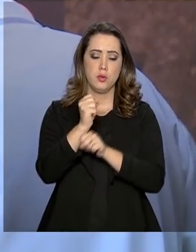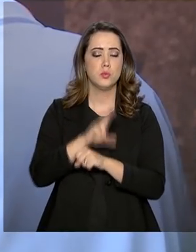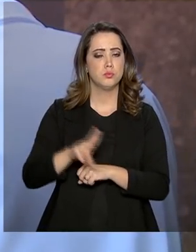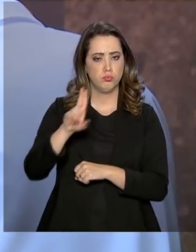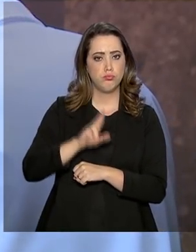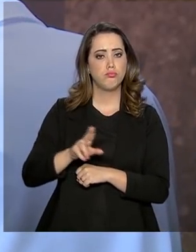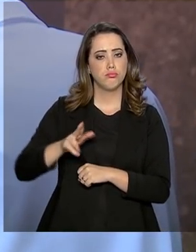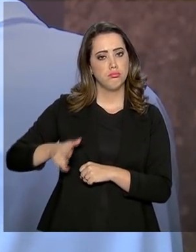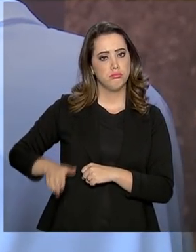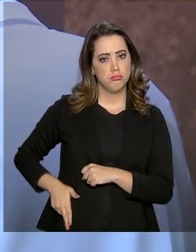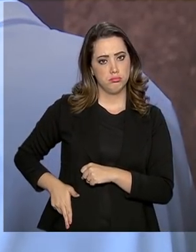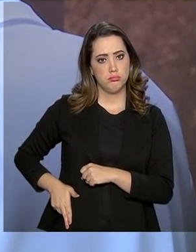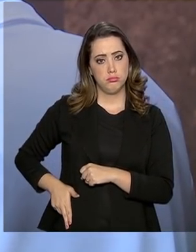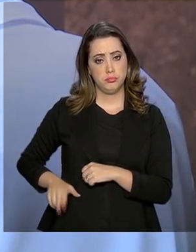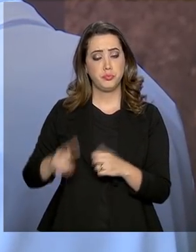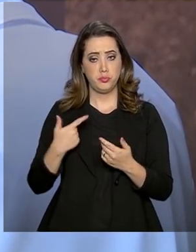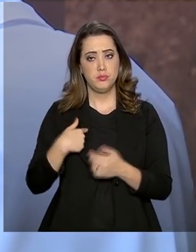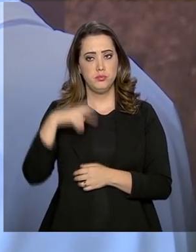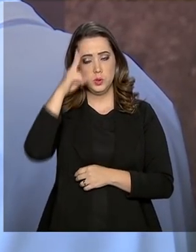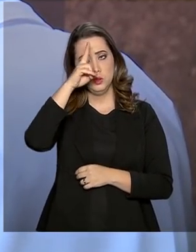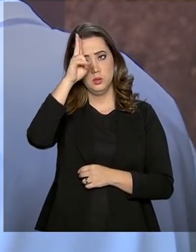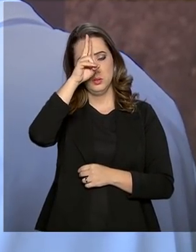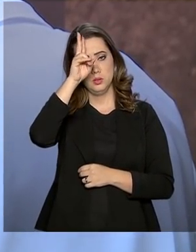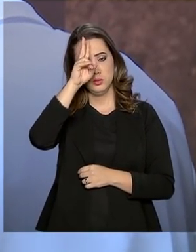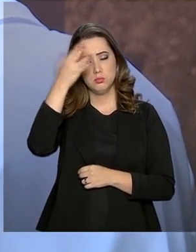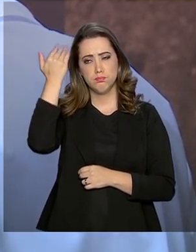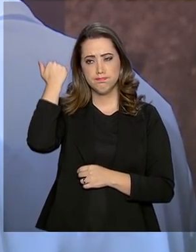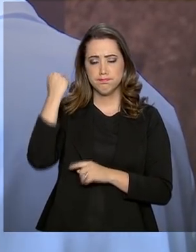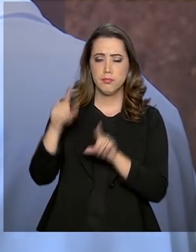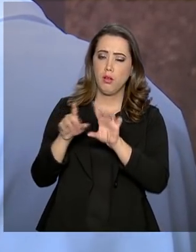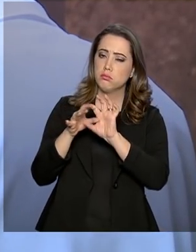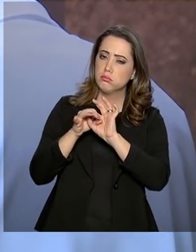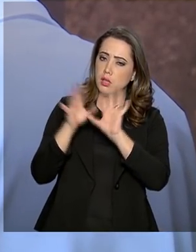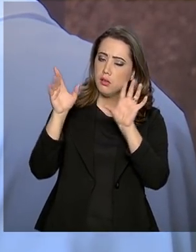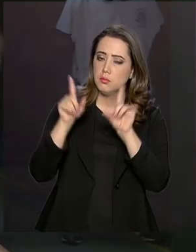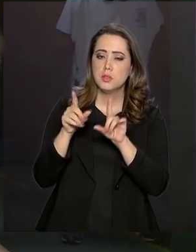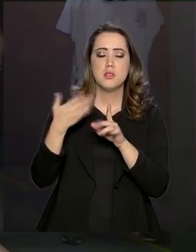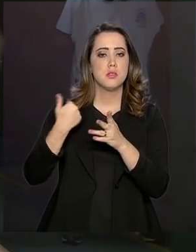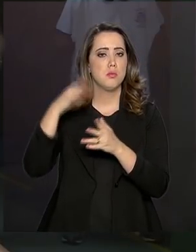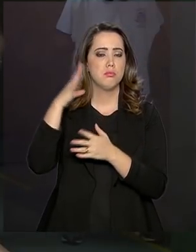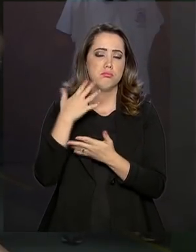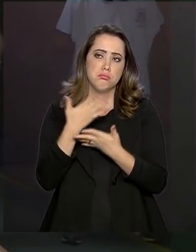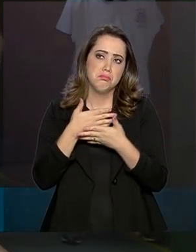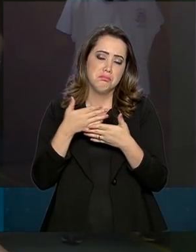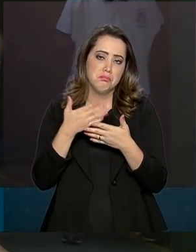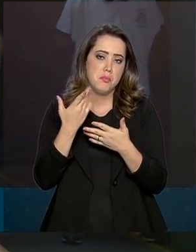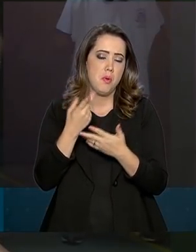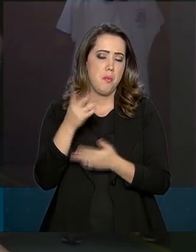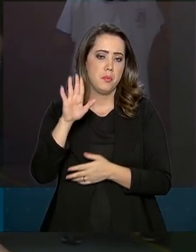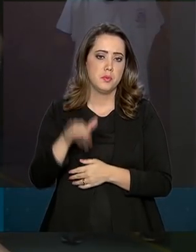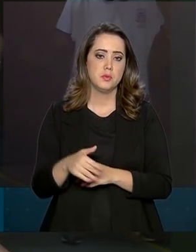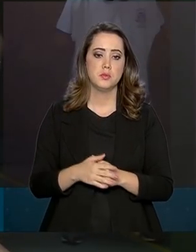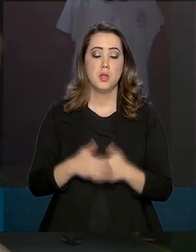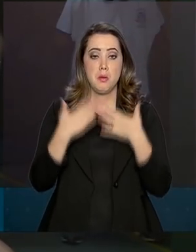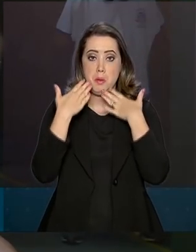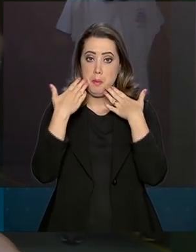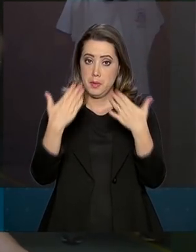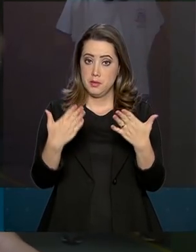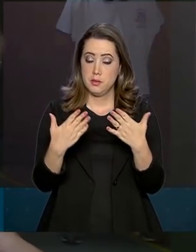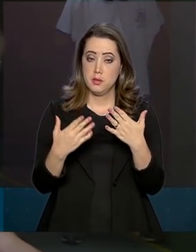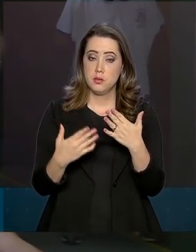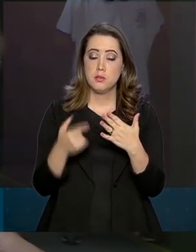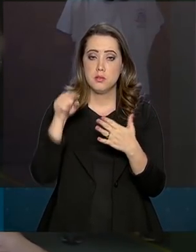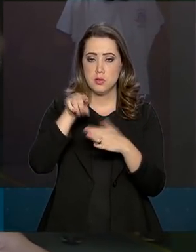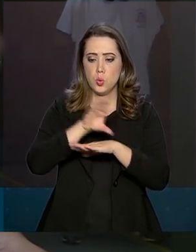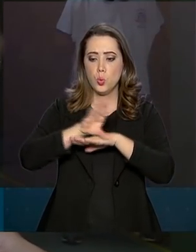relembra que, quando conseguiu a licença, a legislação era mais branda. Eu apresentei um psicoteca que eu fiz no psicólogo,